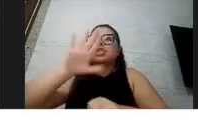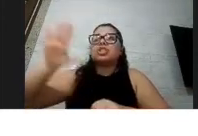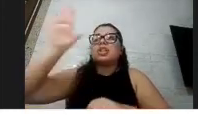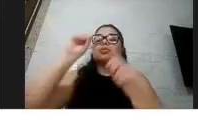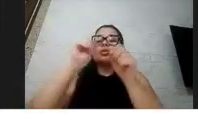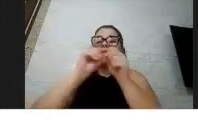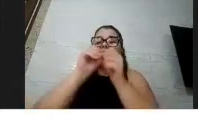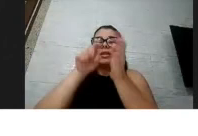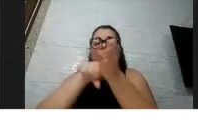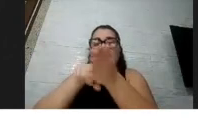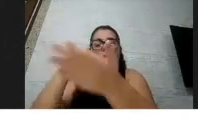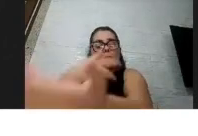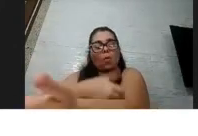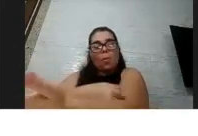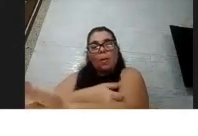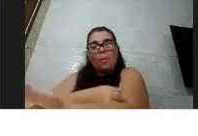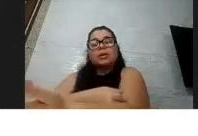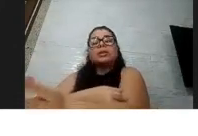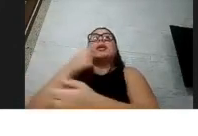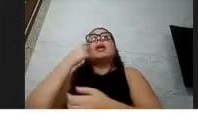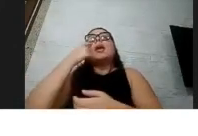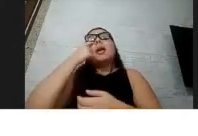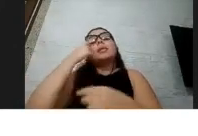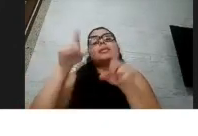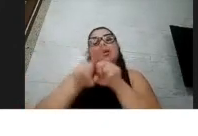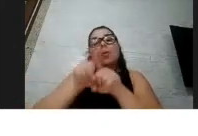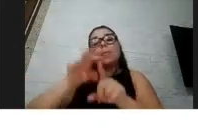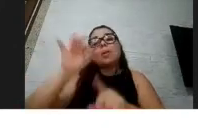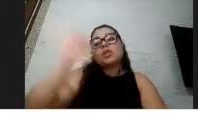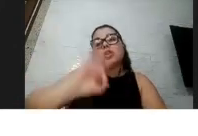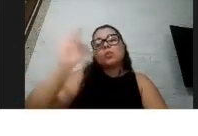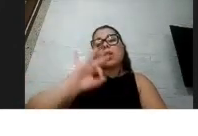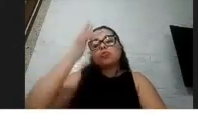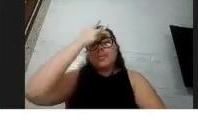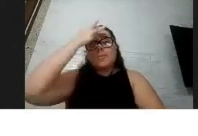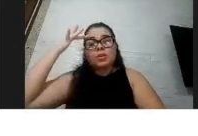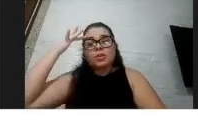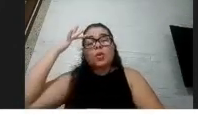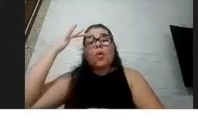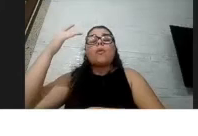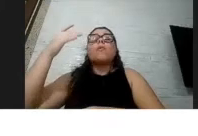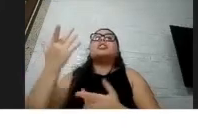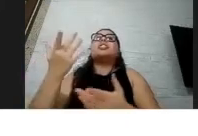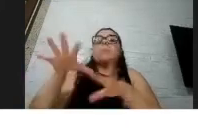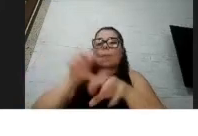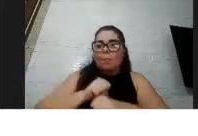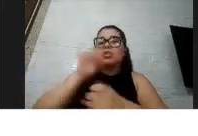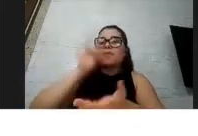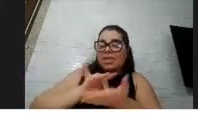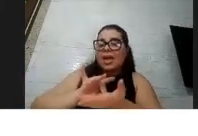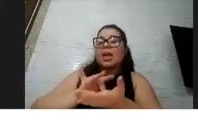percentual de pessoas que têm sorologia positiva, por exemplo, então uma série de dados podem ser utilizadas, utilizadas pelos